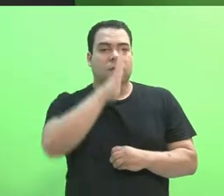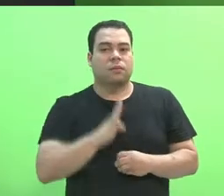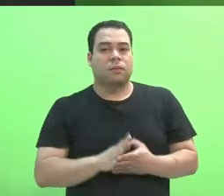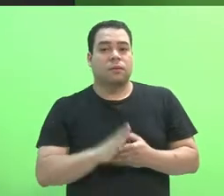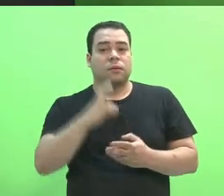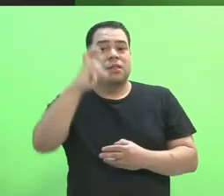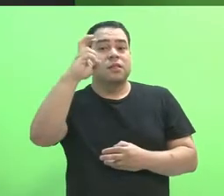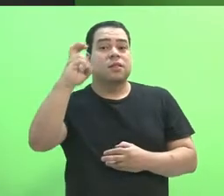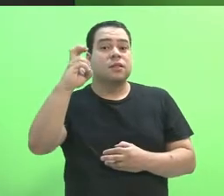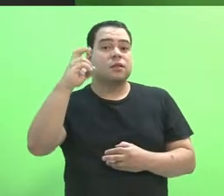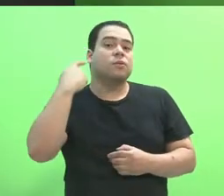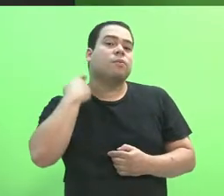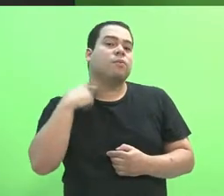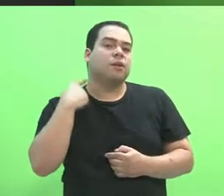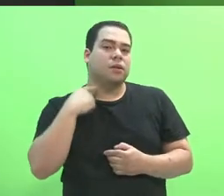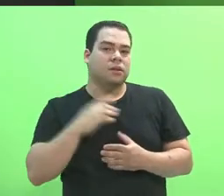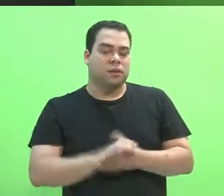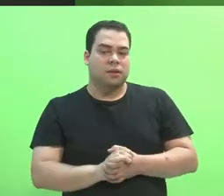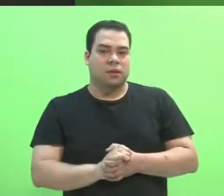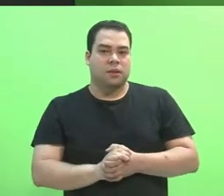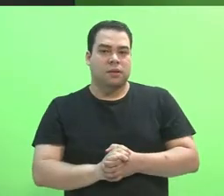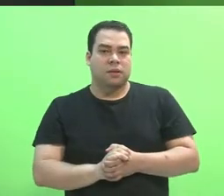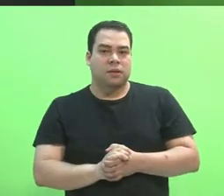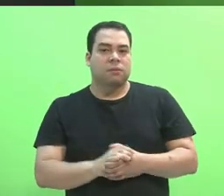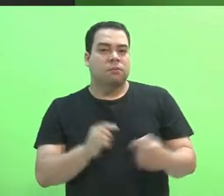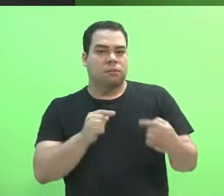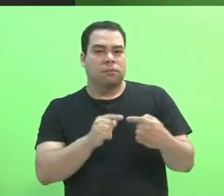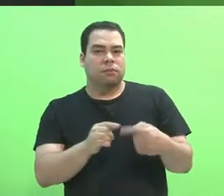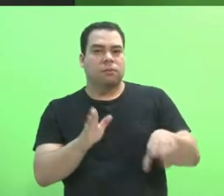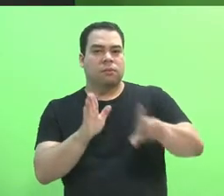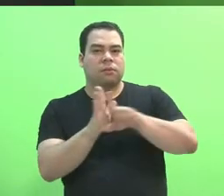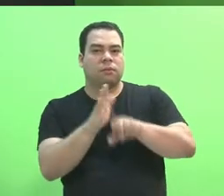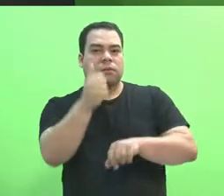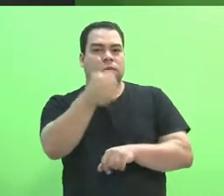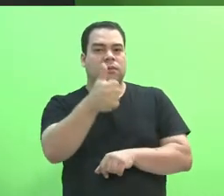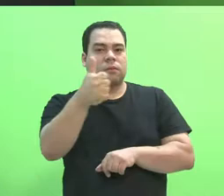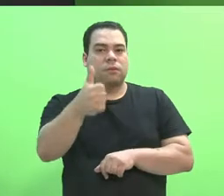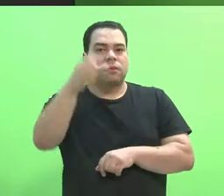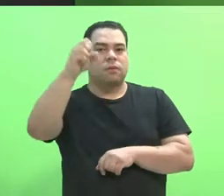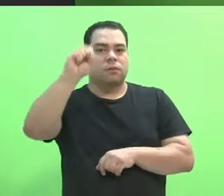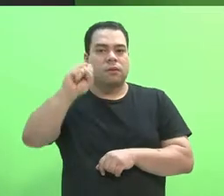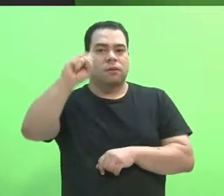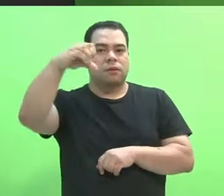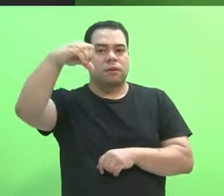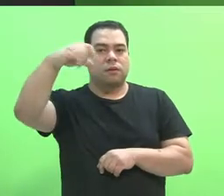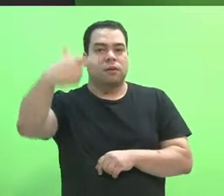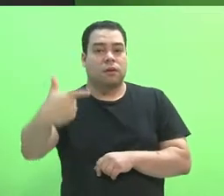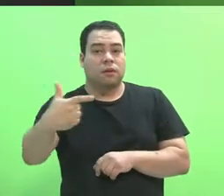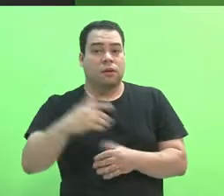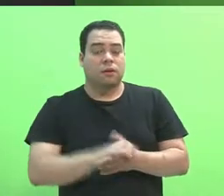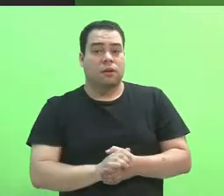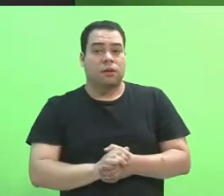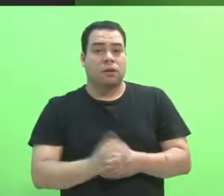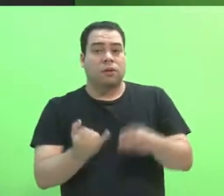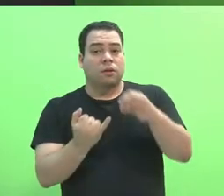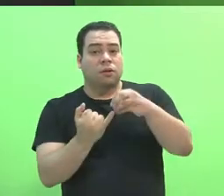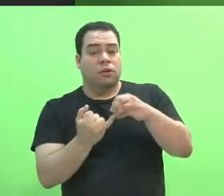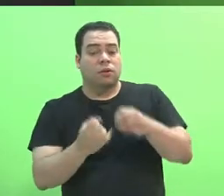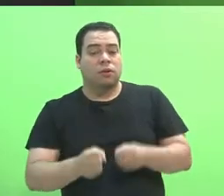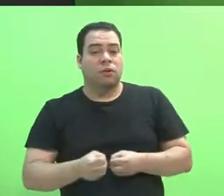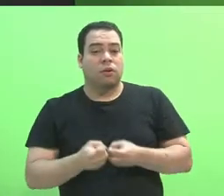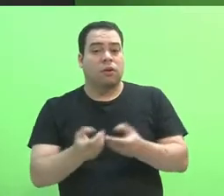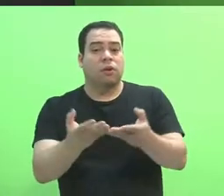em Minas Gerais. De acordo com a Lei nº 11.892, os institutos federais ofertam educação